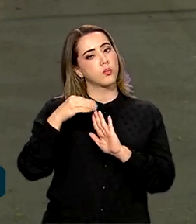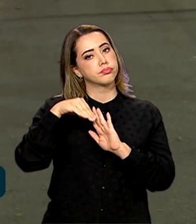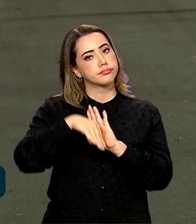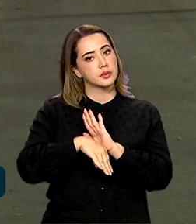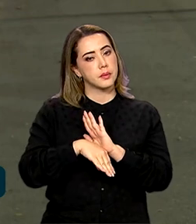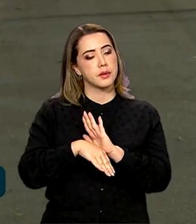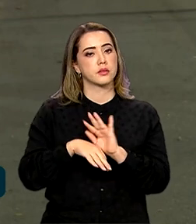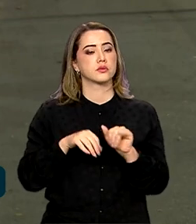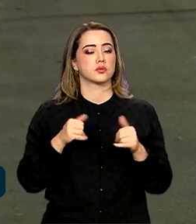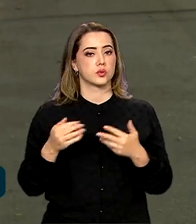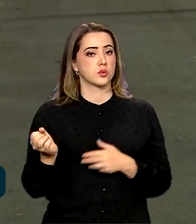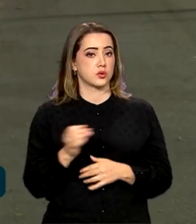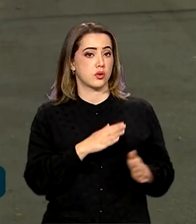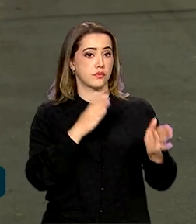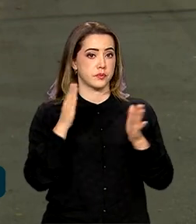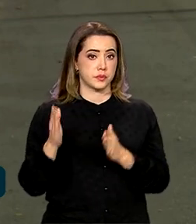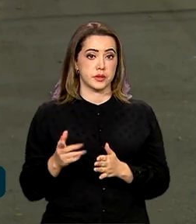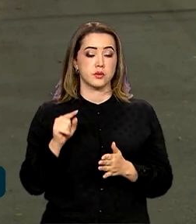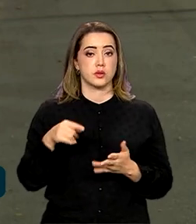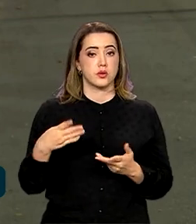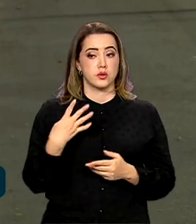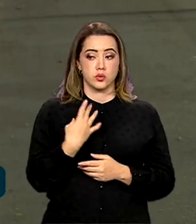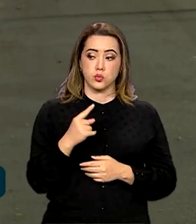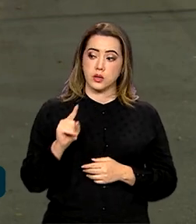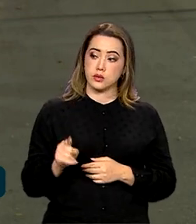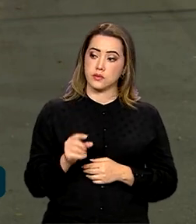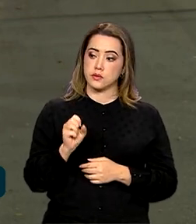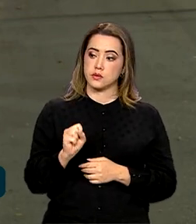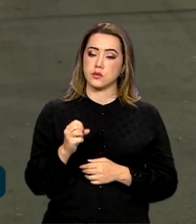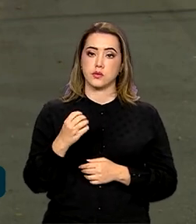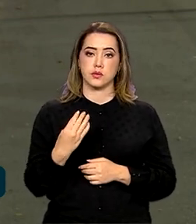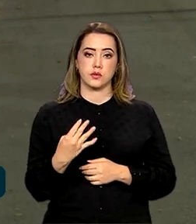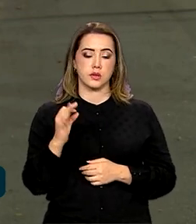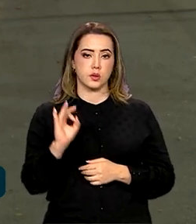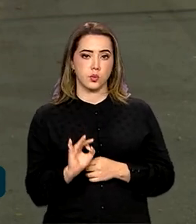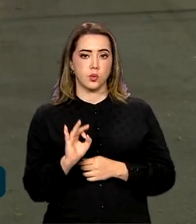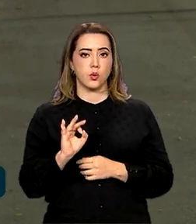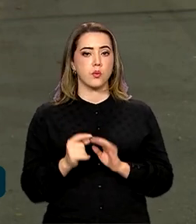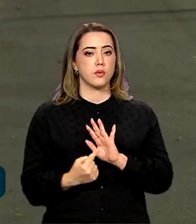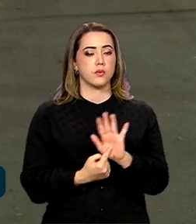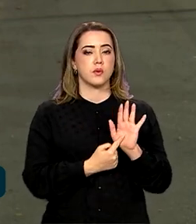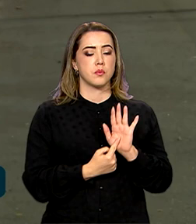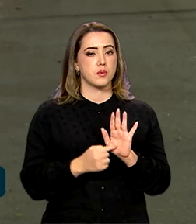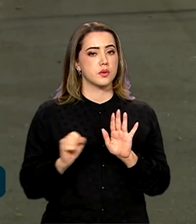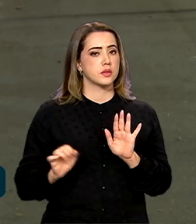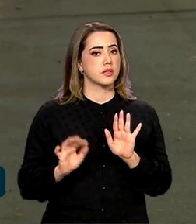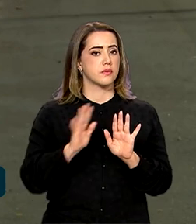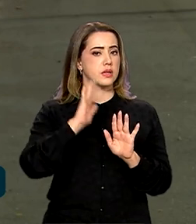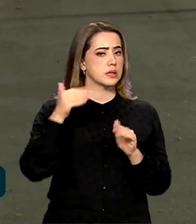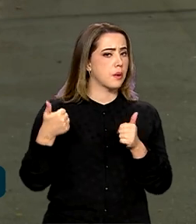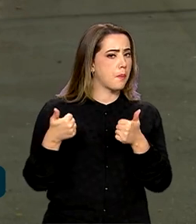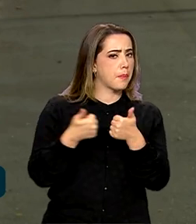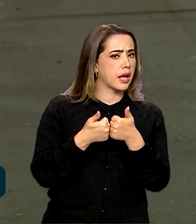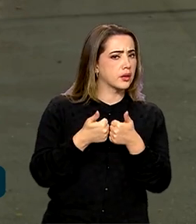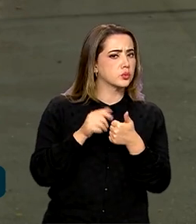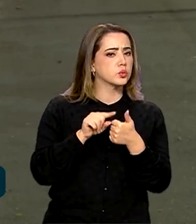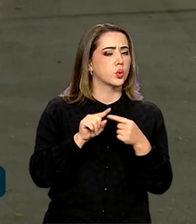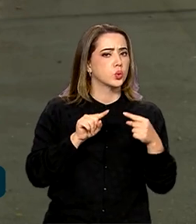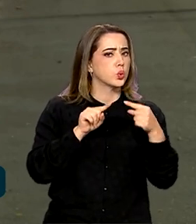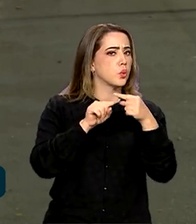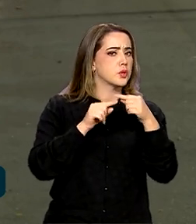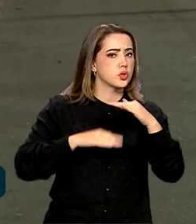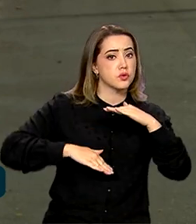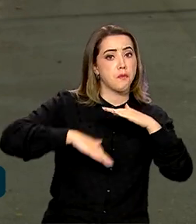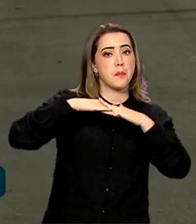Então, essa nova previsão de 4,84% coloca a taxa de inflação muito próxima aí do topo, do